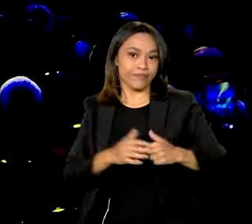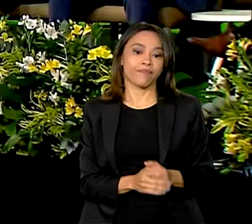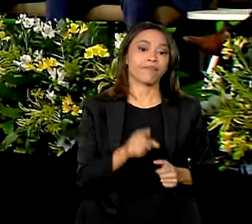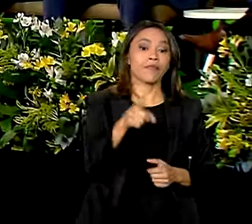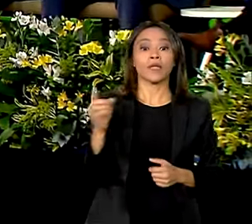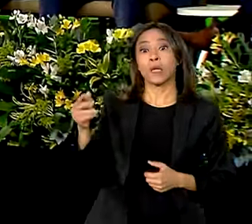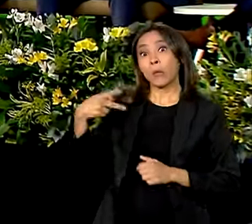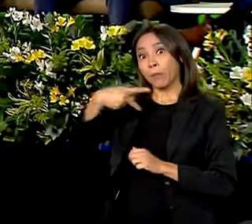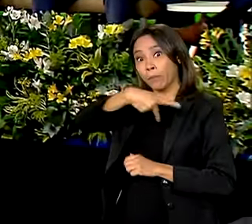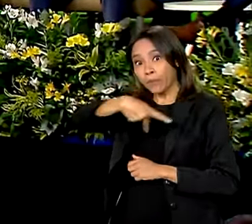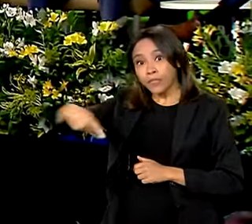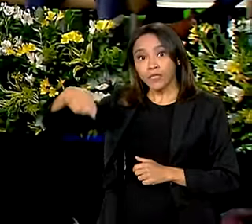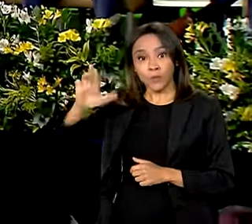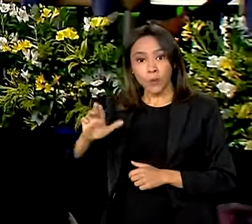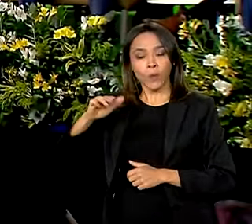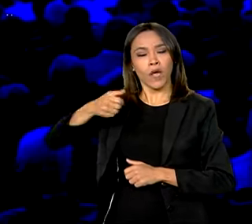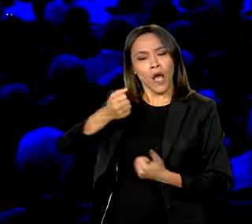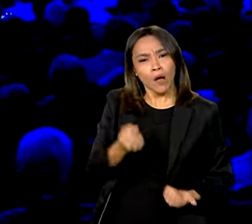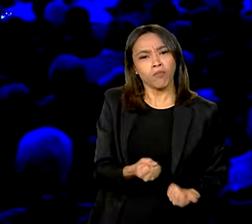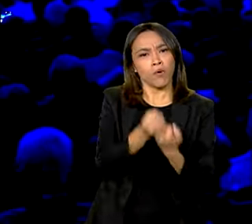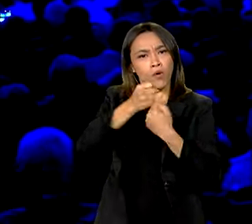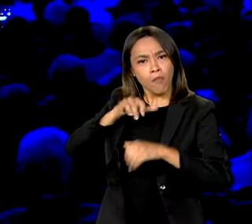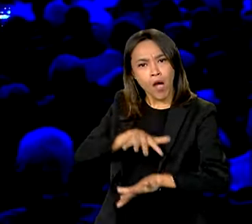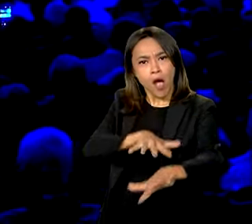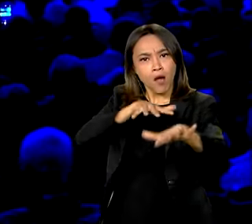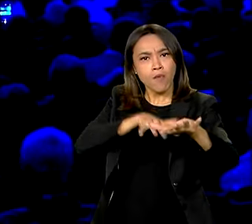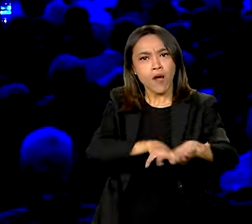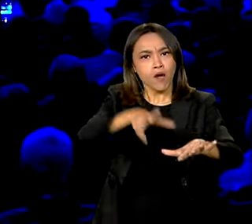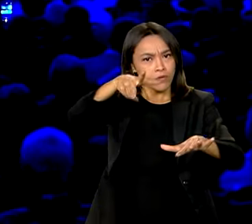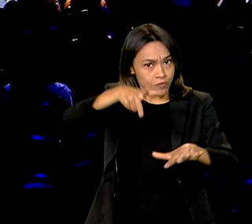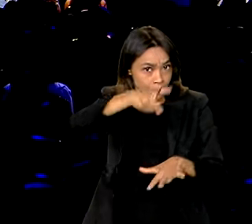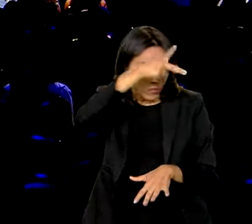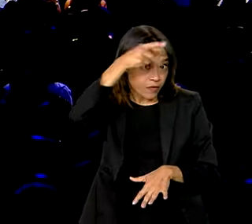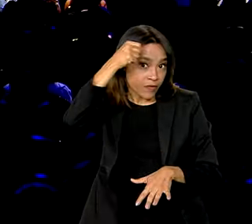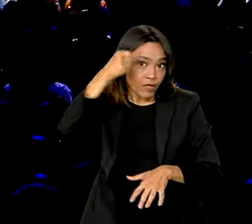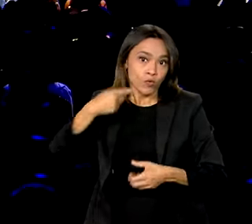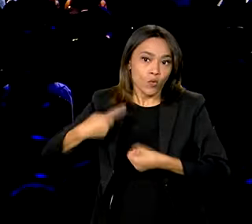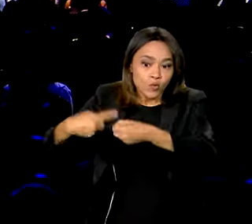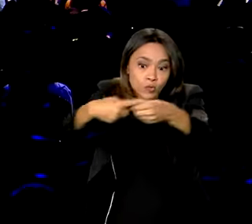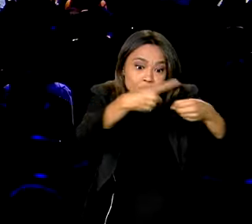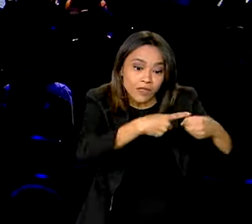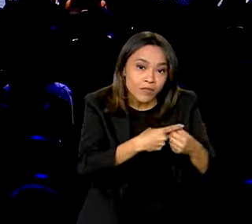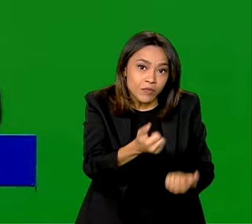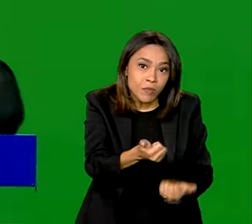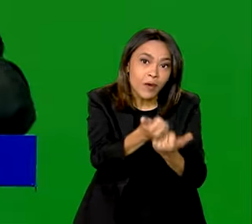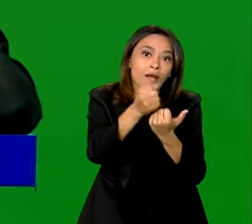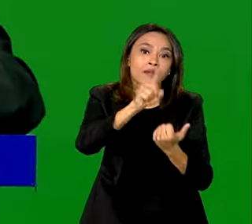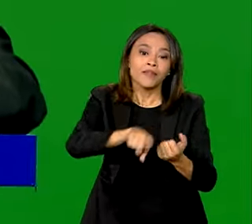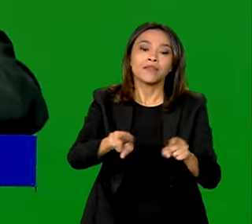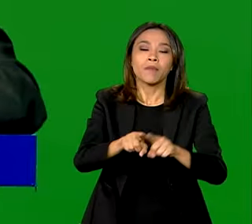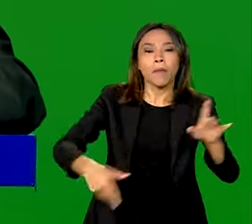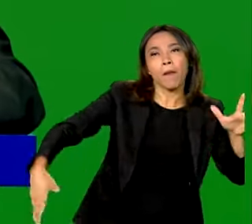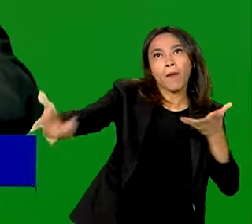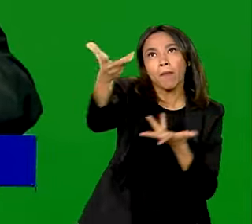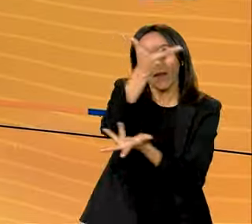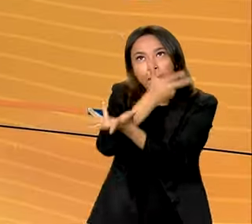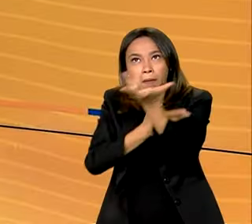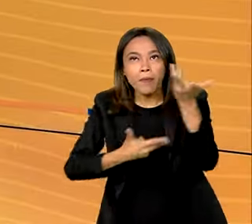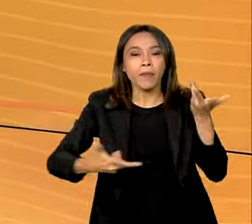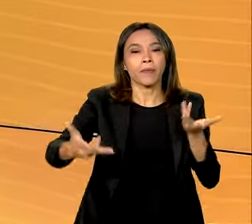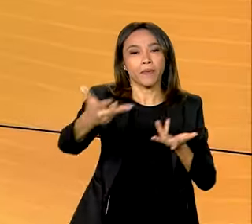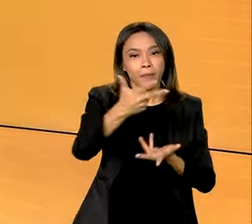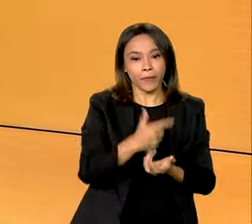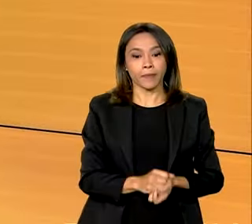anuncia medidas para fortalecimento da arrecadação dos municípios e reforça a civilidade entre os entes federados.